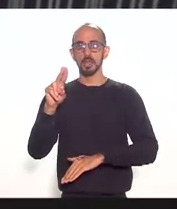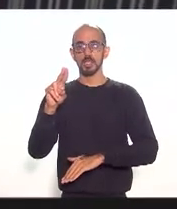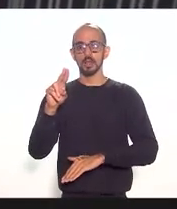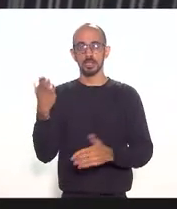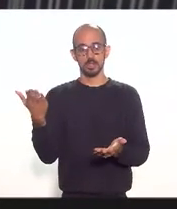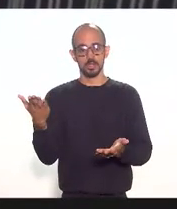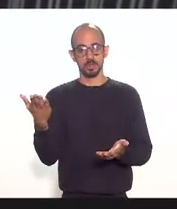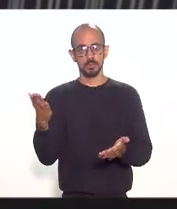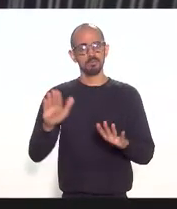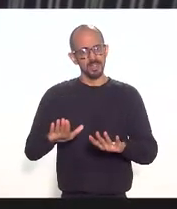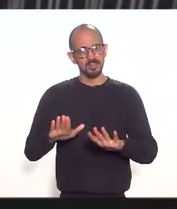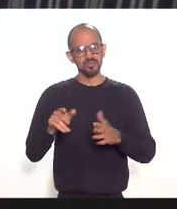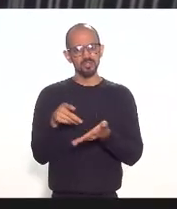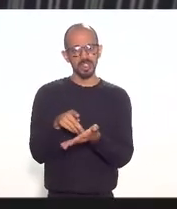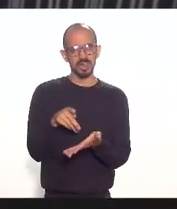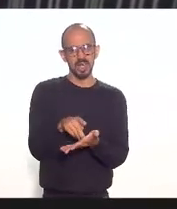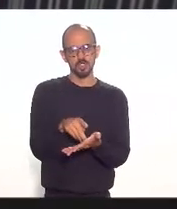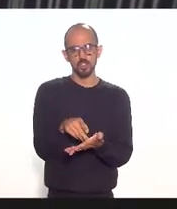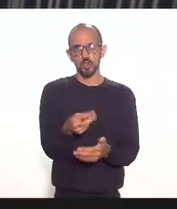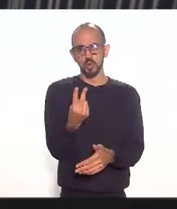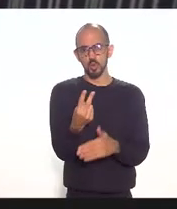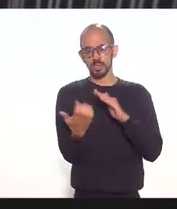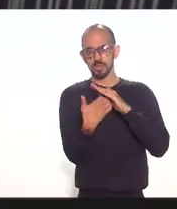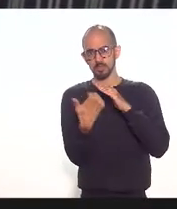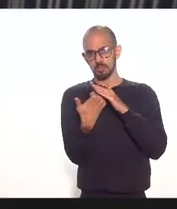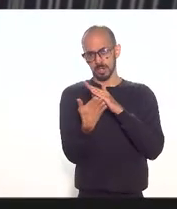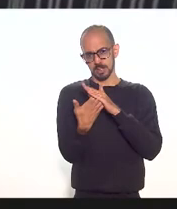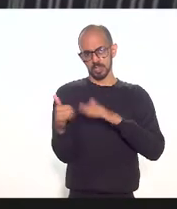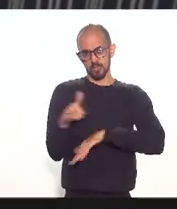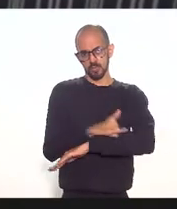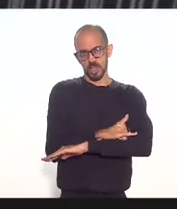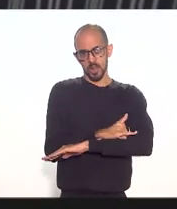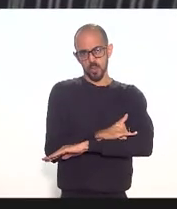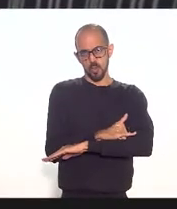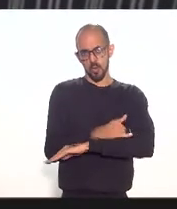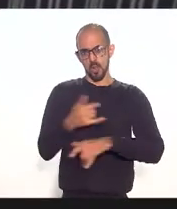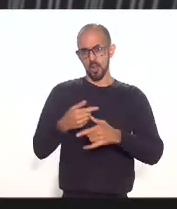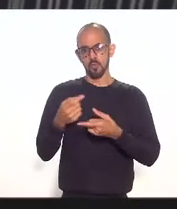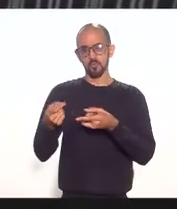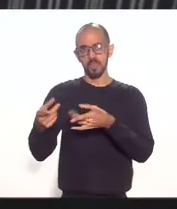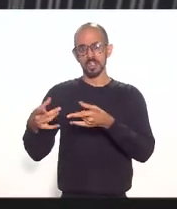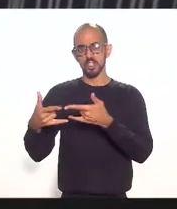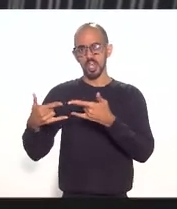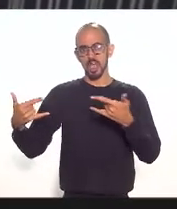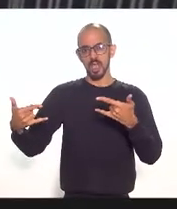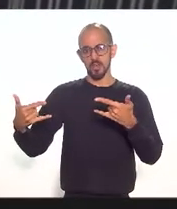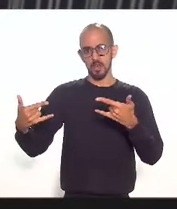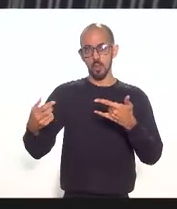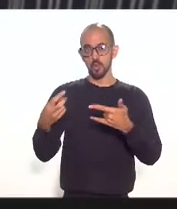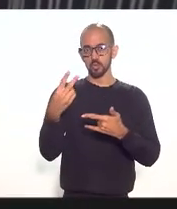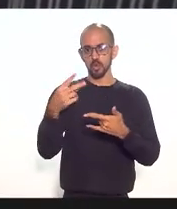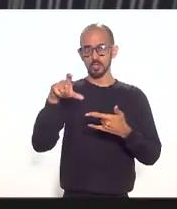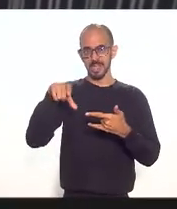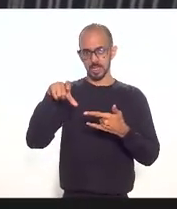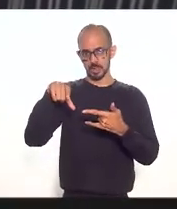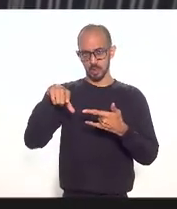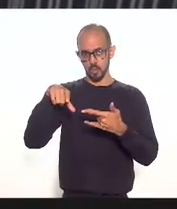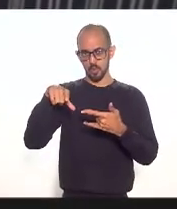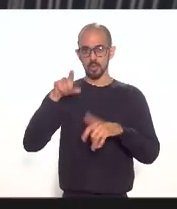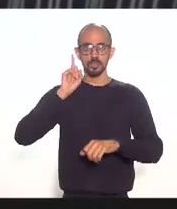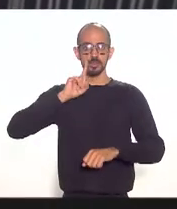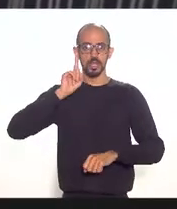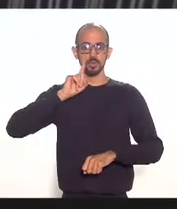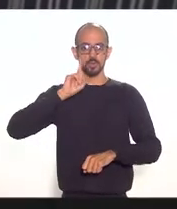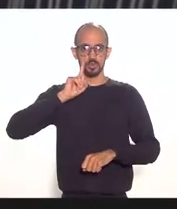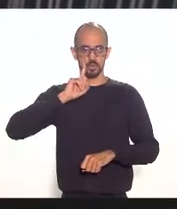duas companhias de aviação vendiam um bilhete no Santos Dumont com dois cartões de embarque para os Estados Unidos